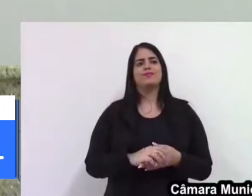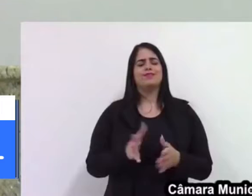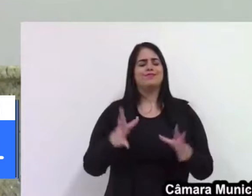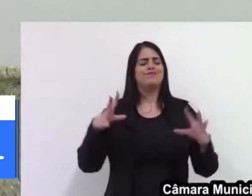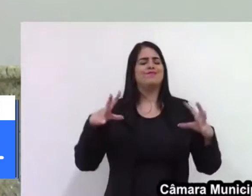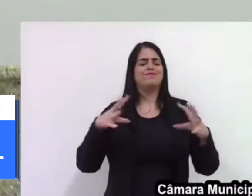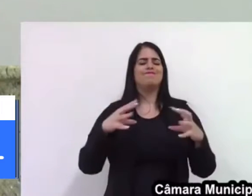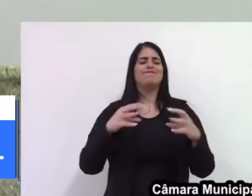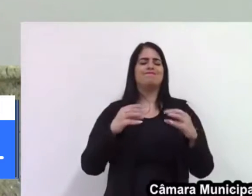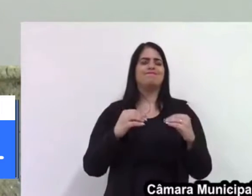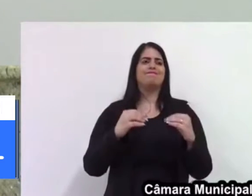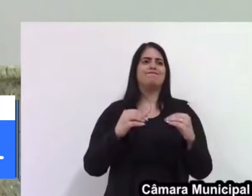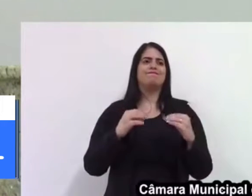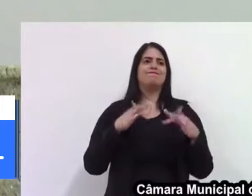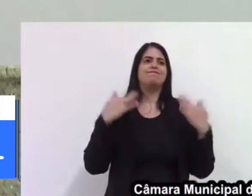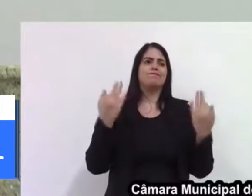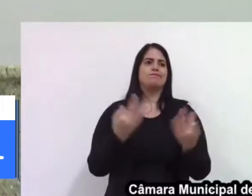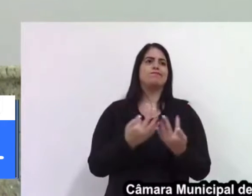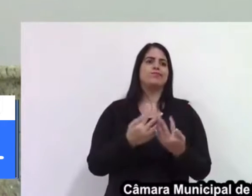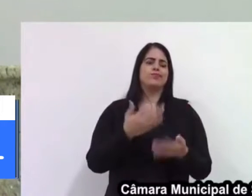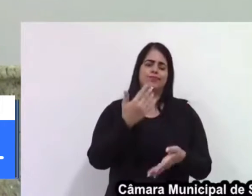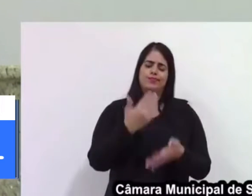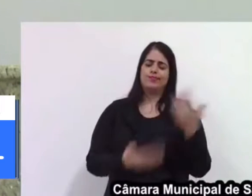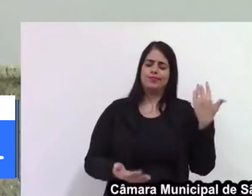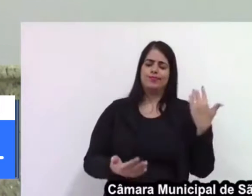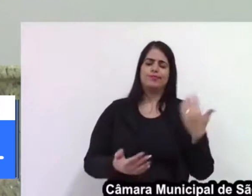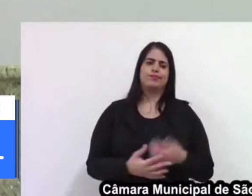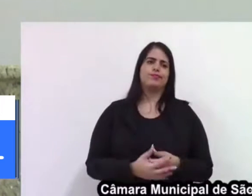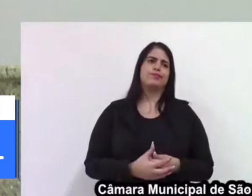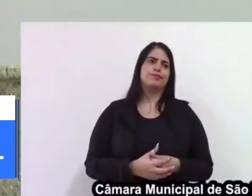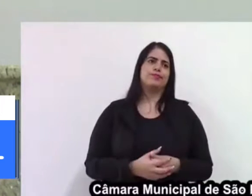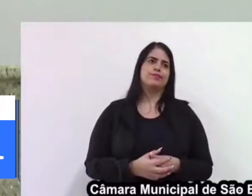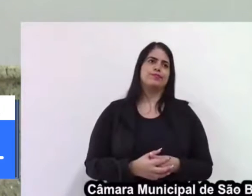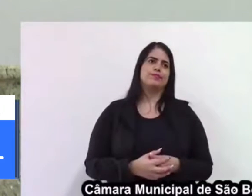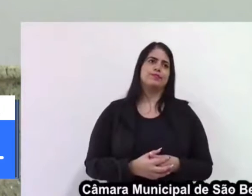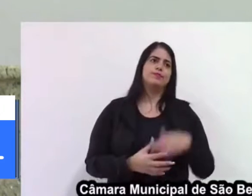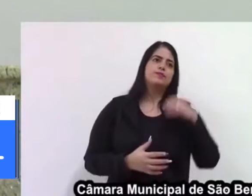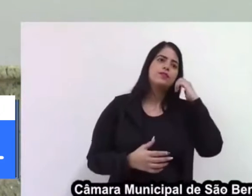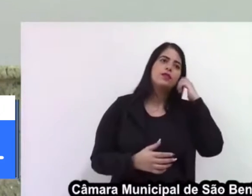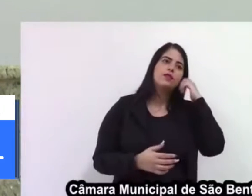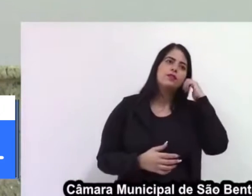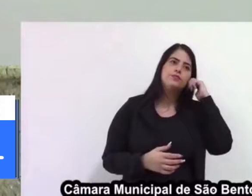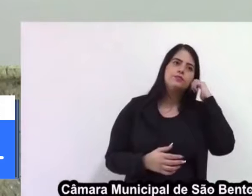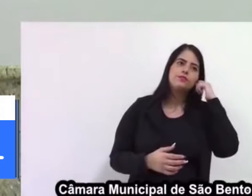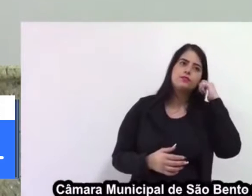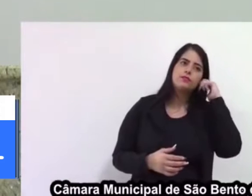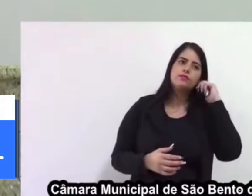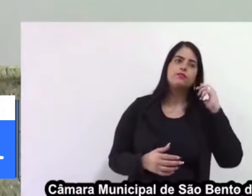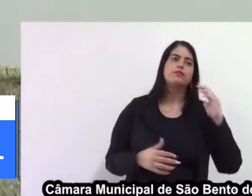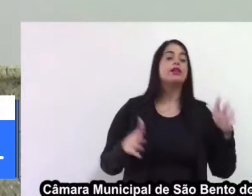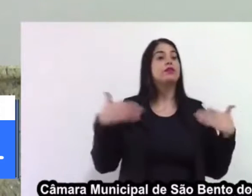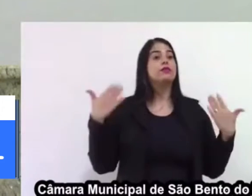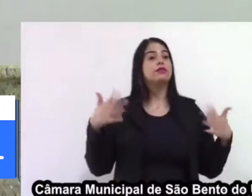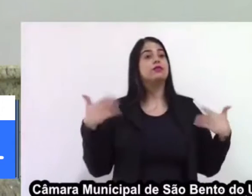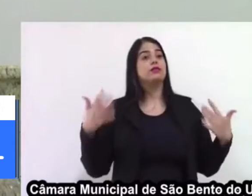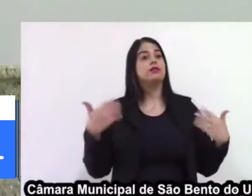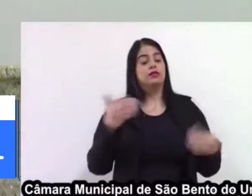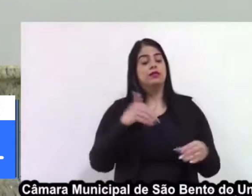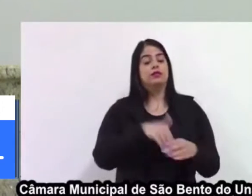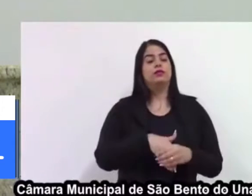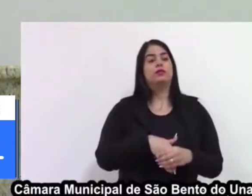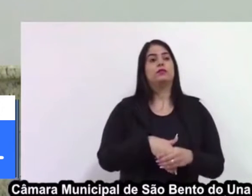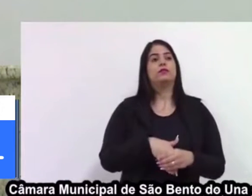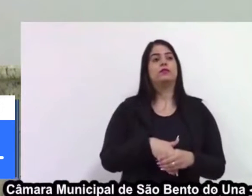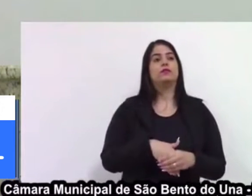perderam seus entes queridos. E os votos de felicitações quero parabenizar parabenizar em nome